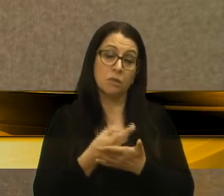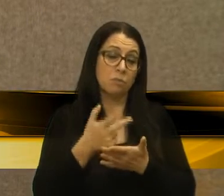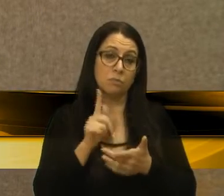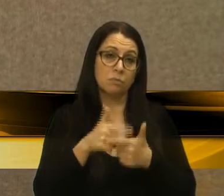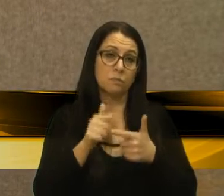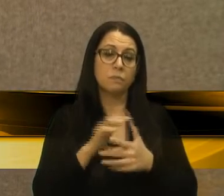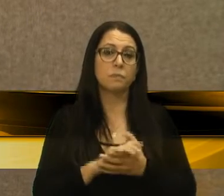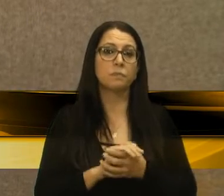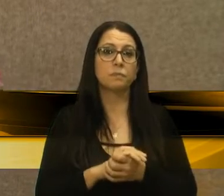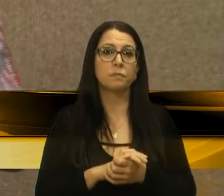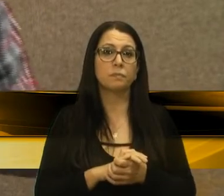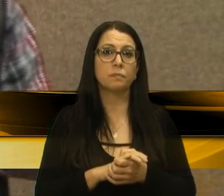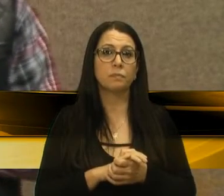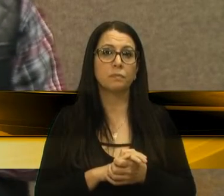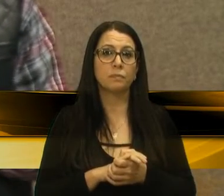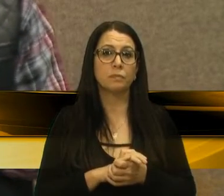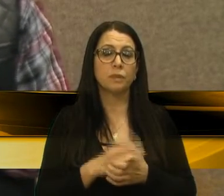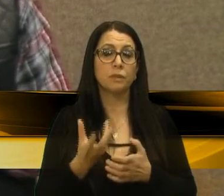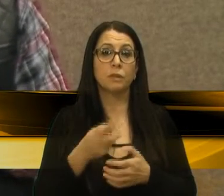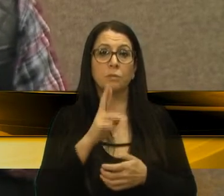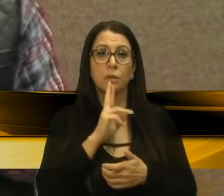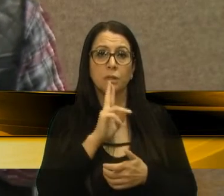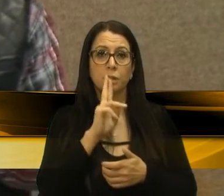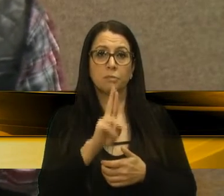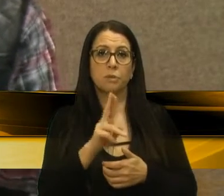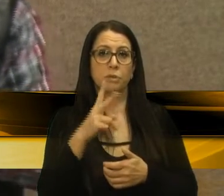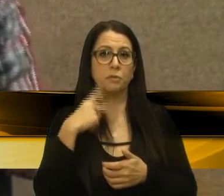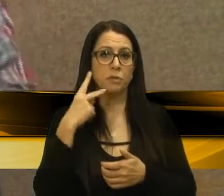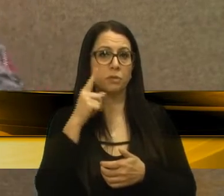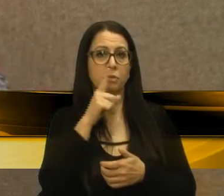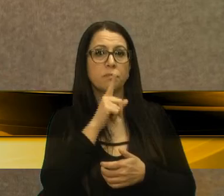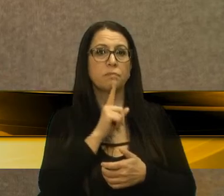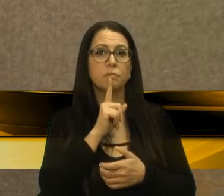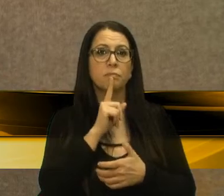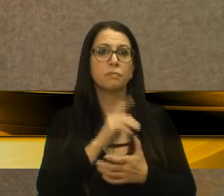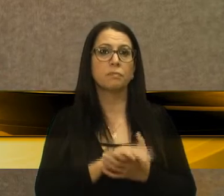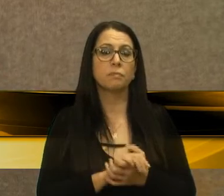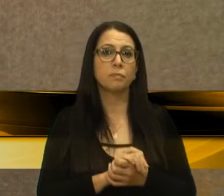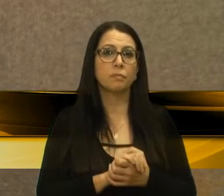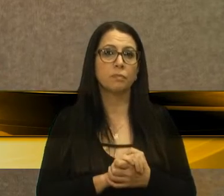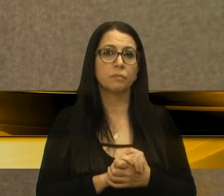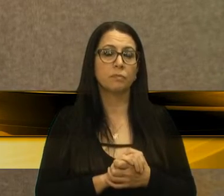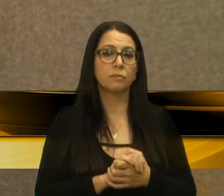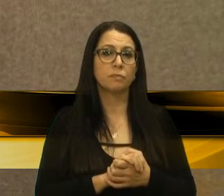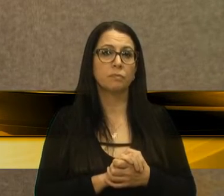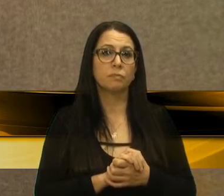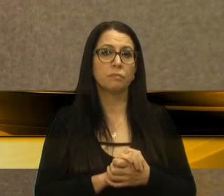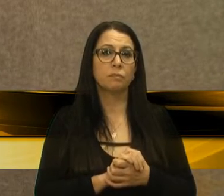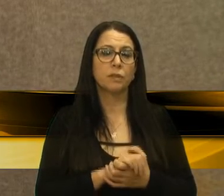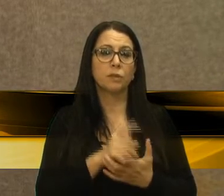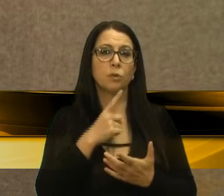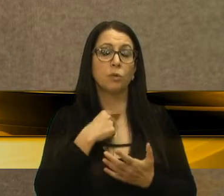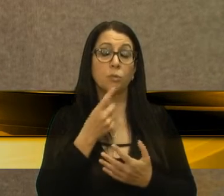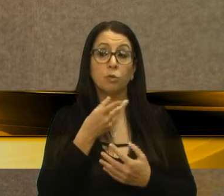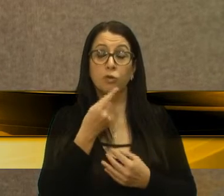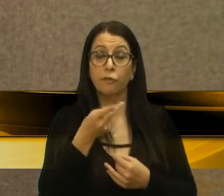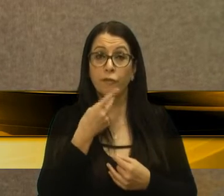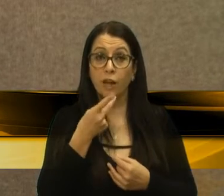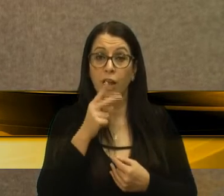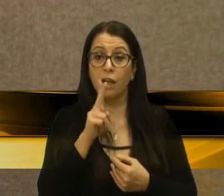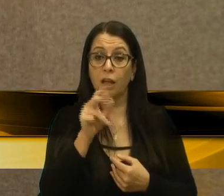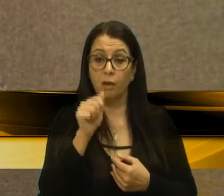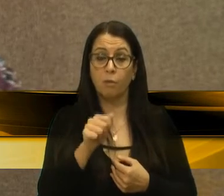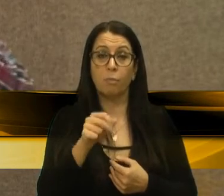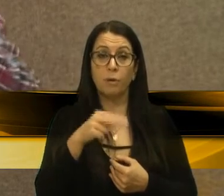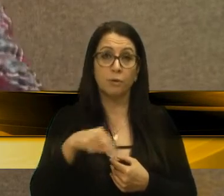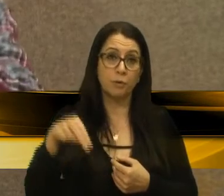Mas, quero dar uma resposta aqui para o vereador Alberto Menegucci, que gosta muito de falar da UPA, Zona